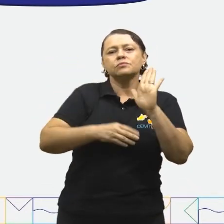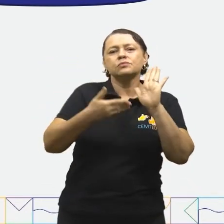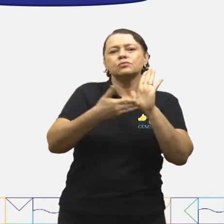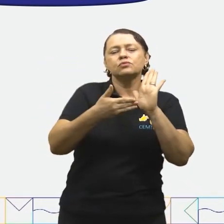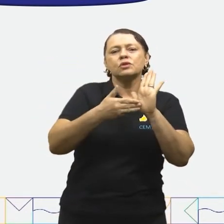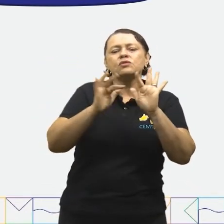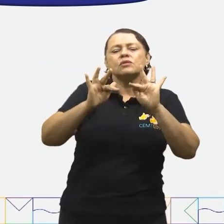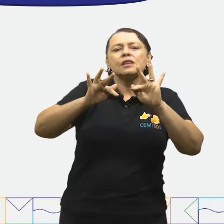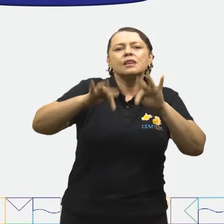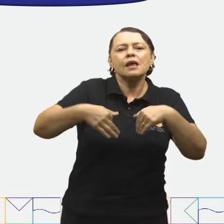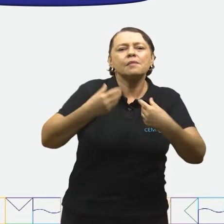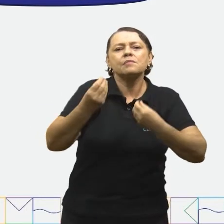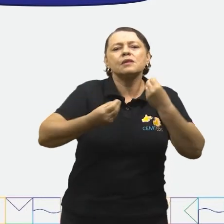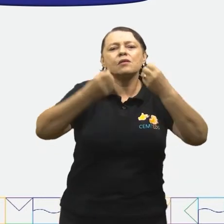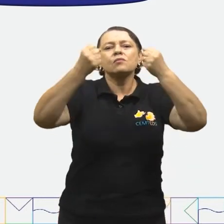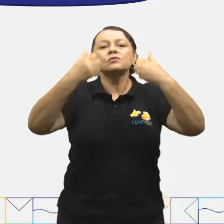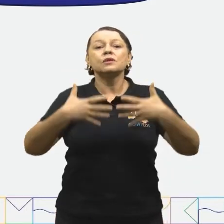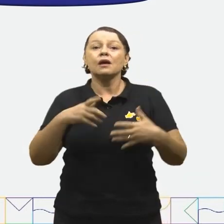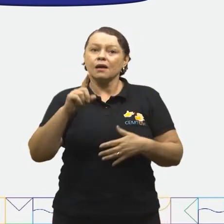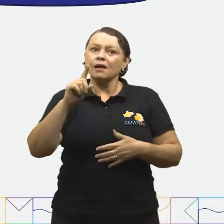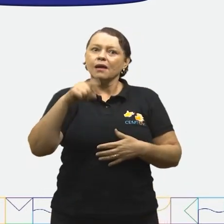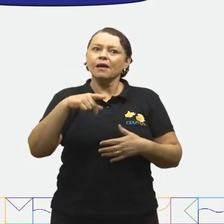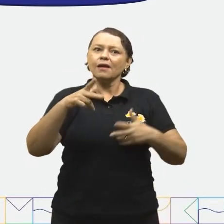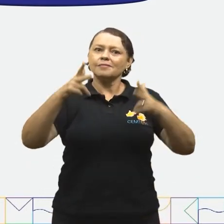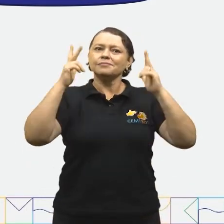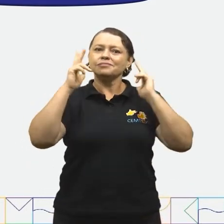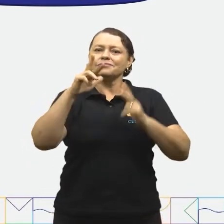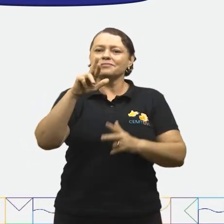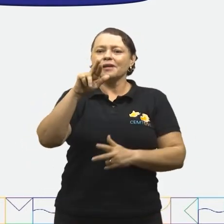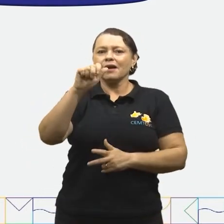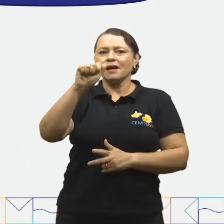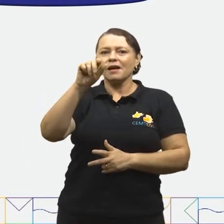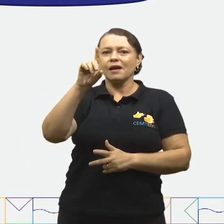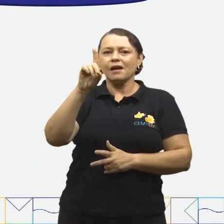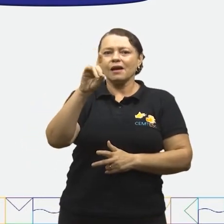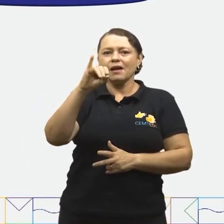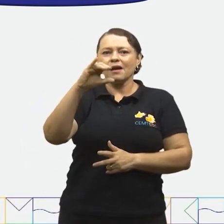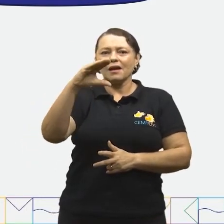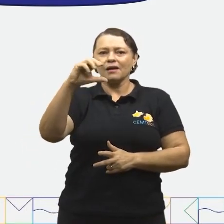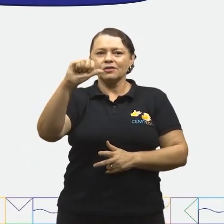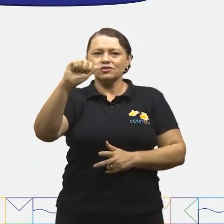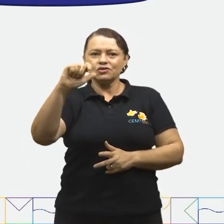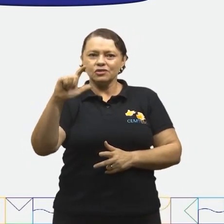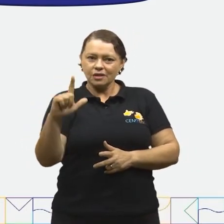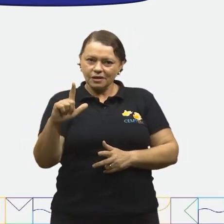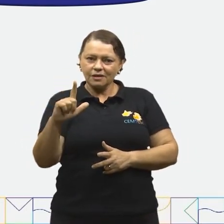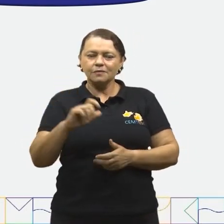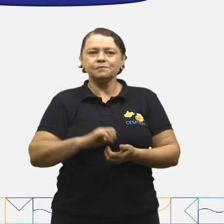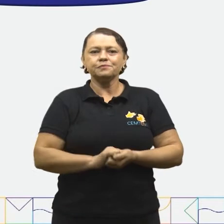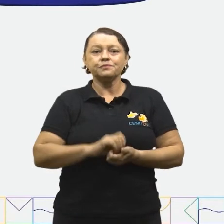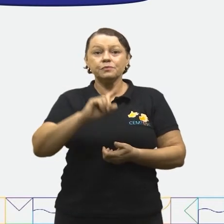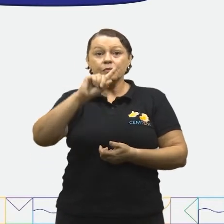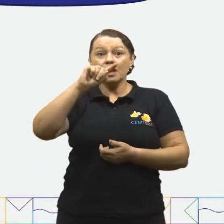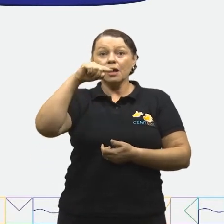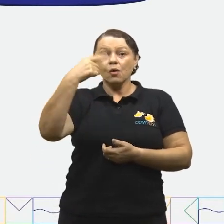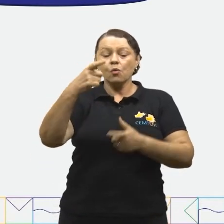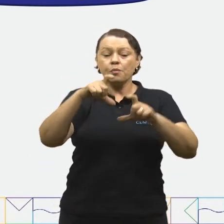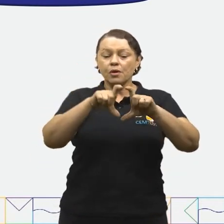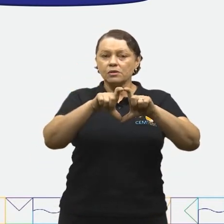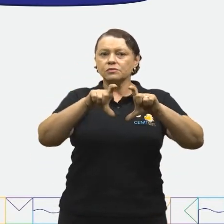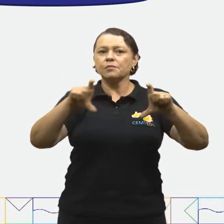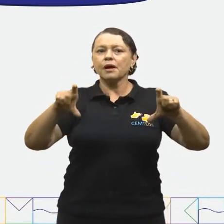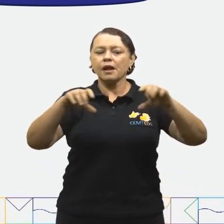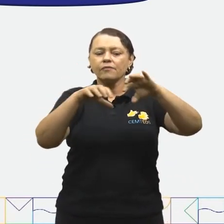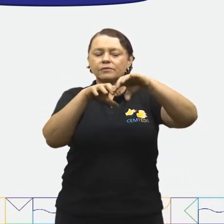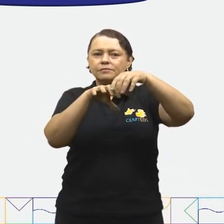mesmo após a palavra radical. Um próximo parágrafo pode dividir a decisão dela